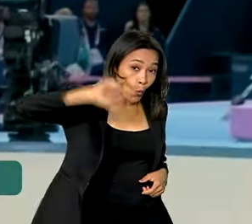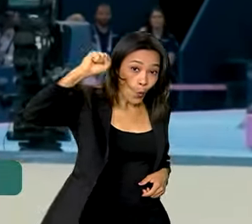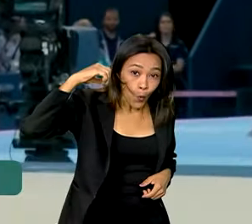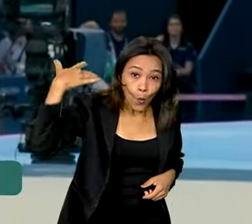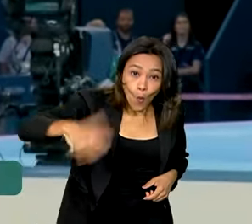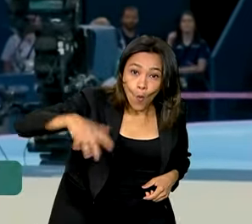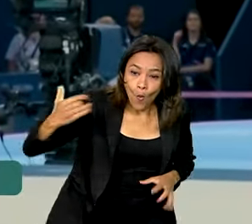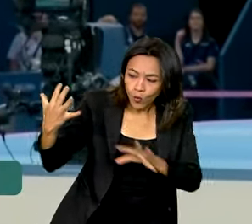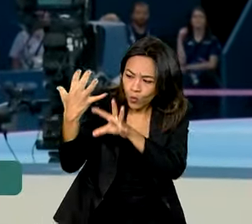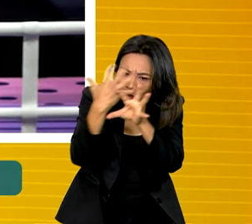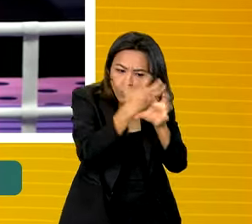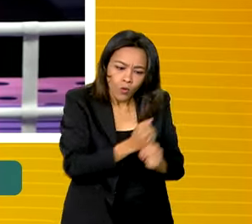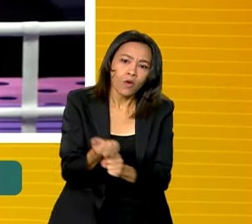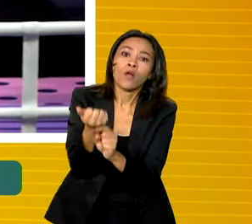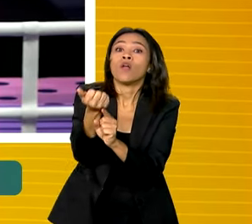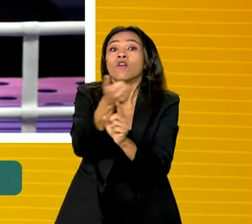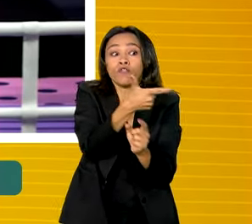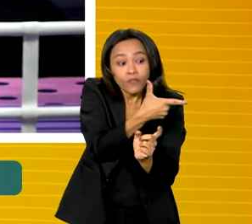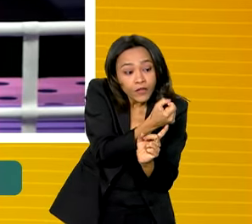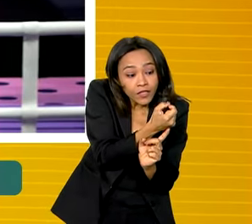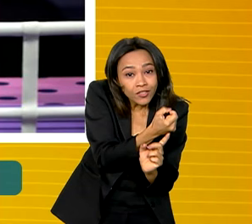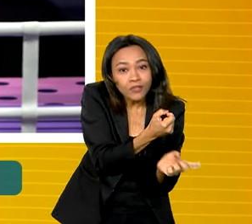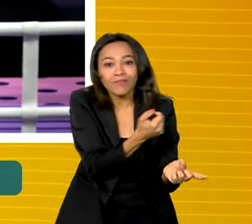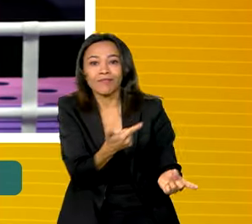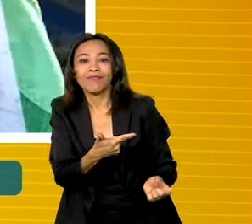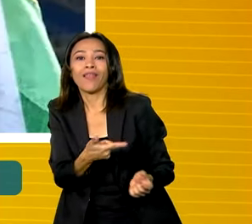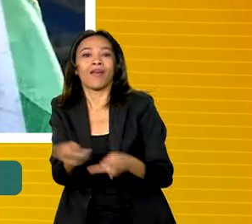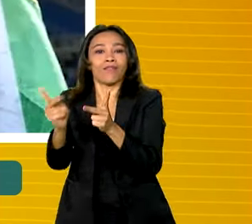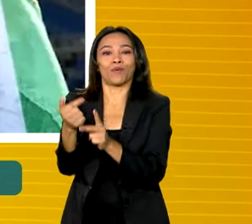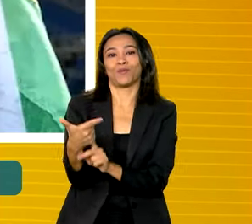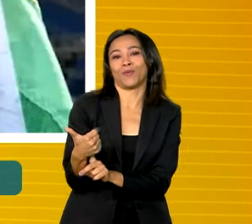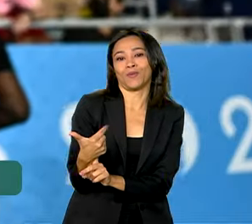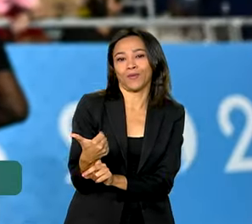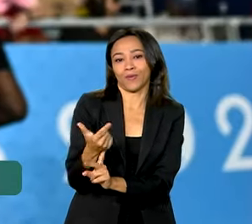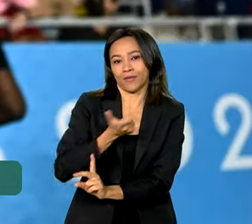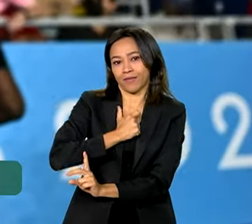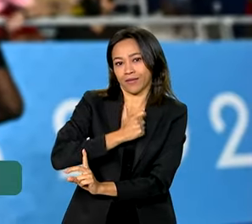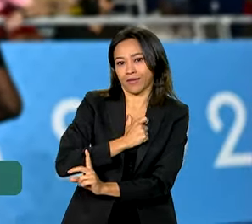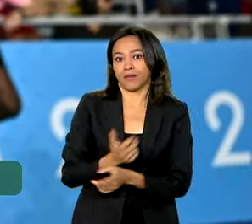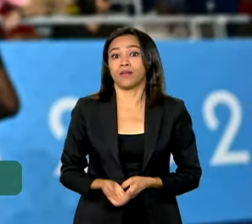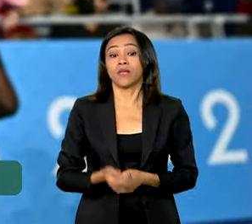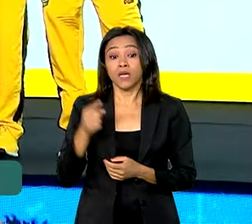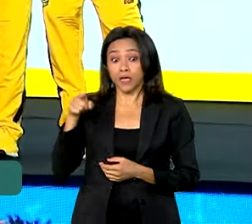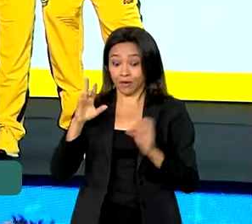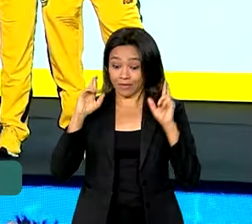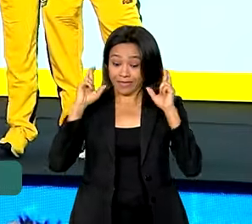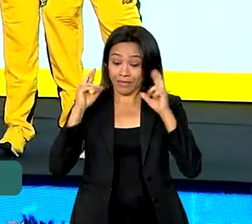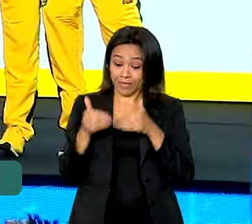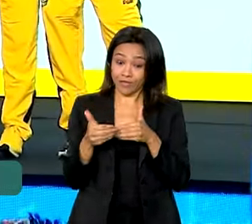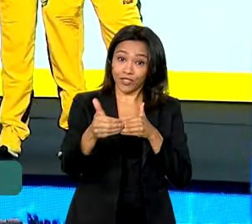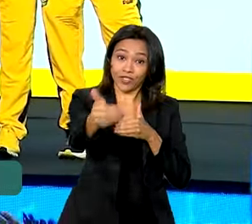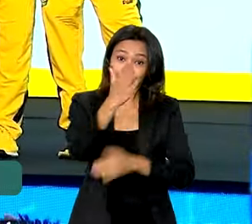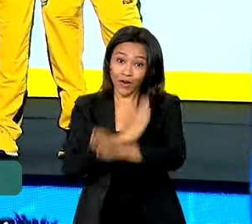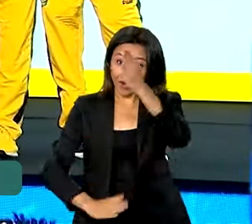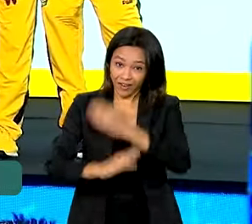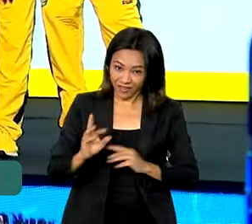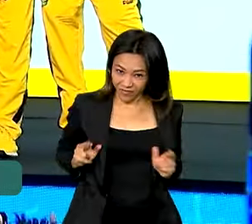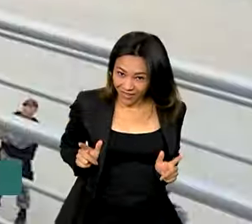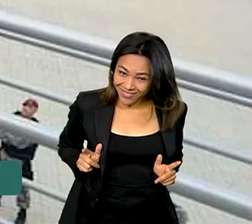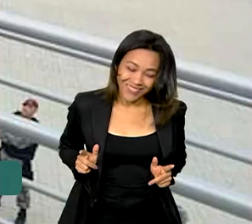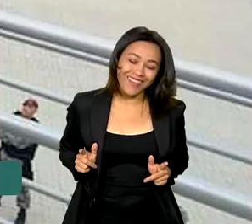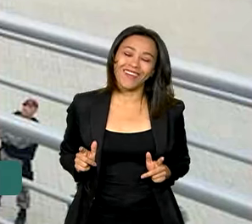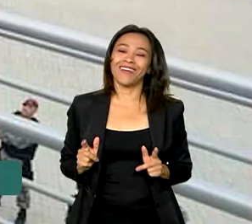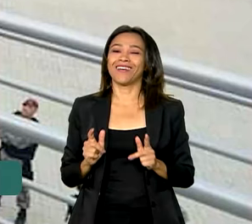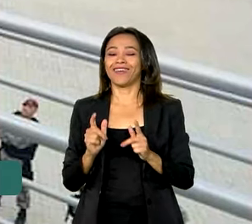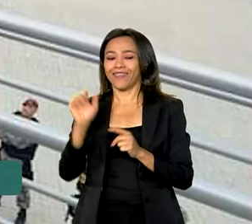levaram 12 das 20 medalhas conquistadas pelo time Brasil. E a expectativa para os Jogos Paralímpicos não é diferente.